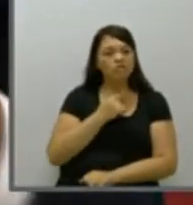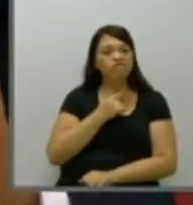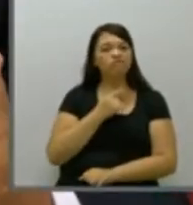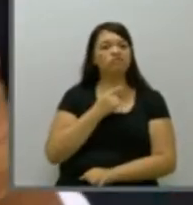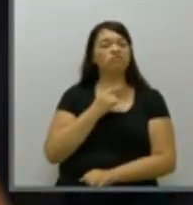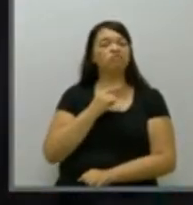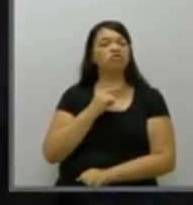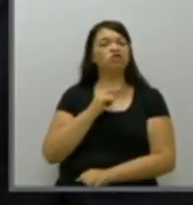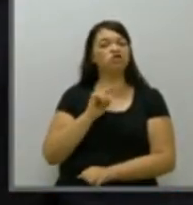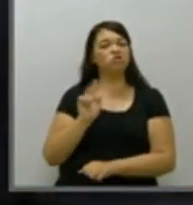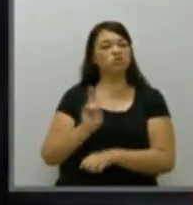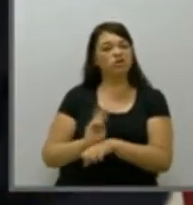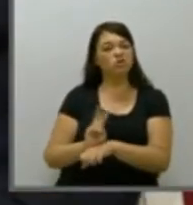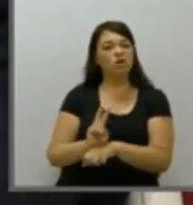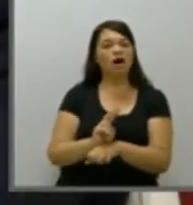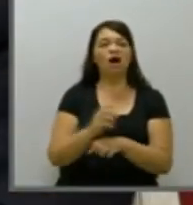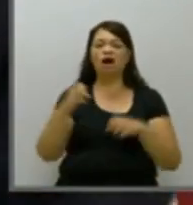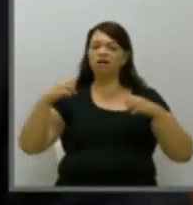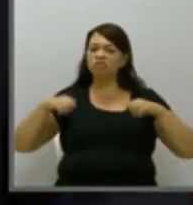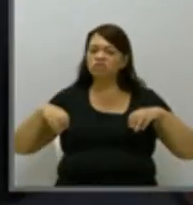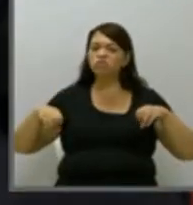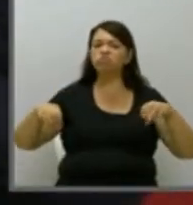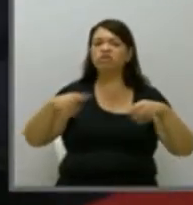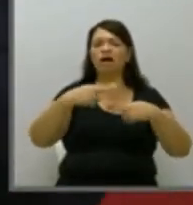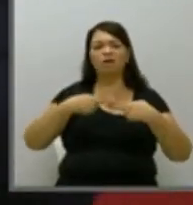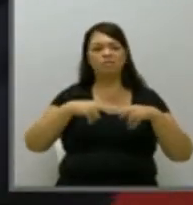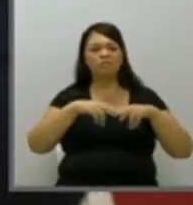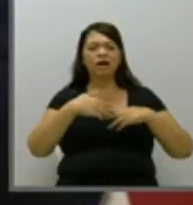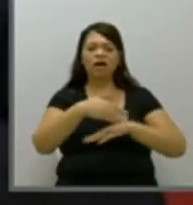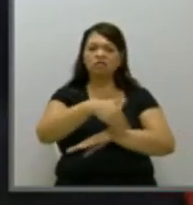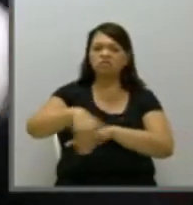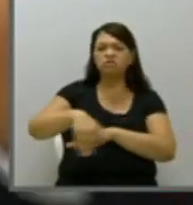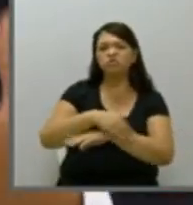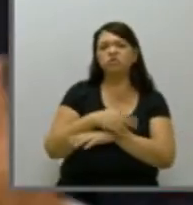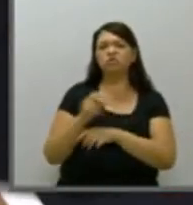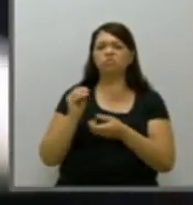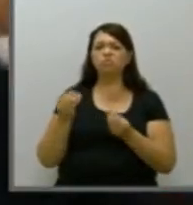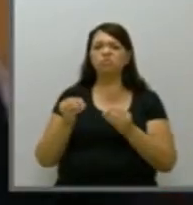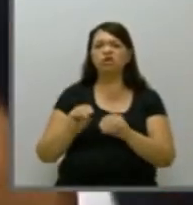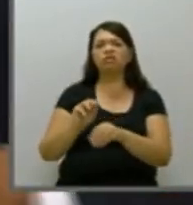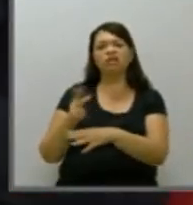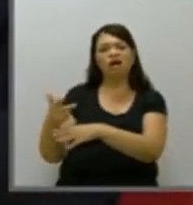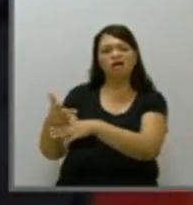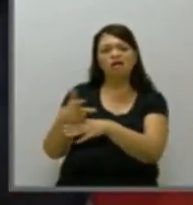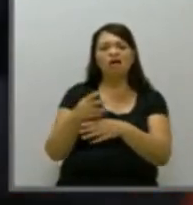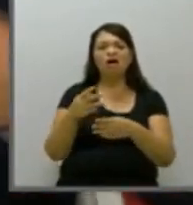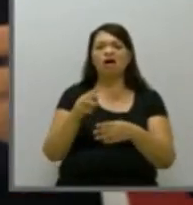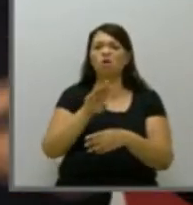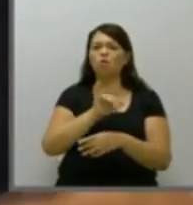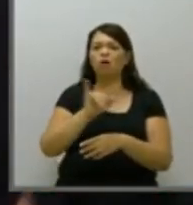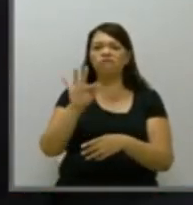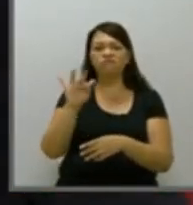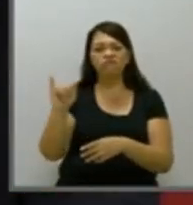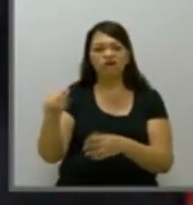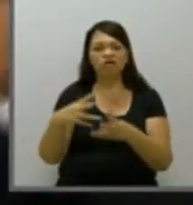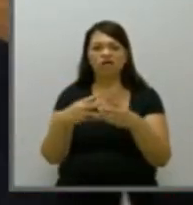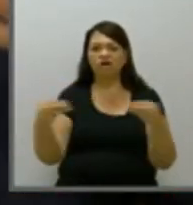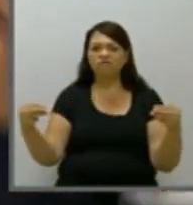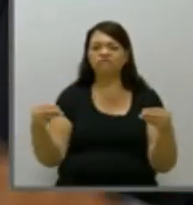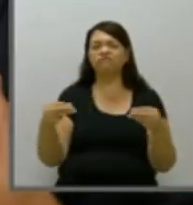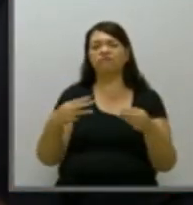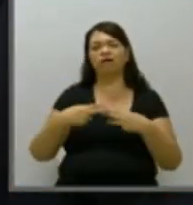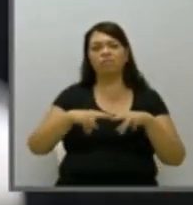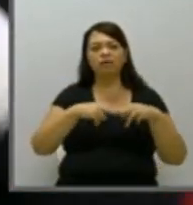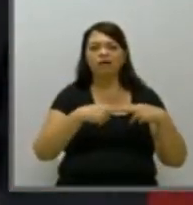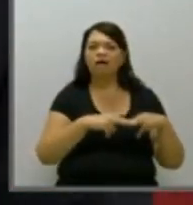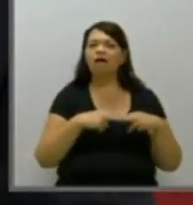iluminar mais as praças e jardins, colocar o Wi-Fi gratuito nas praças com vigilância para a gente poder fazer com que a juventude